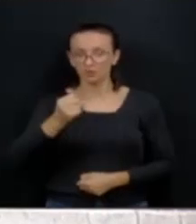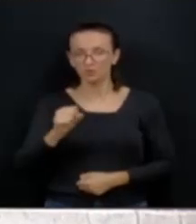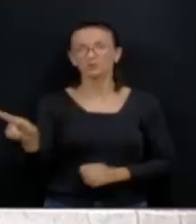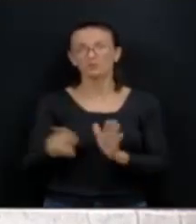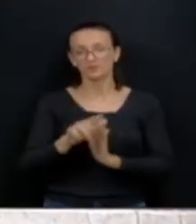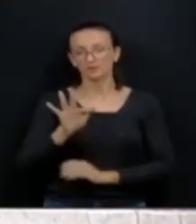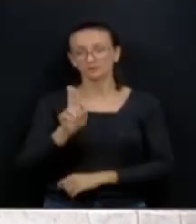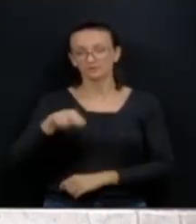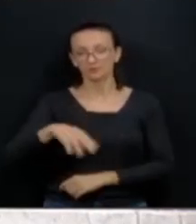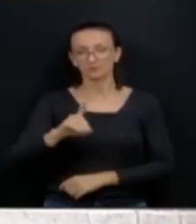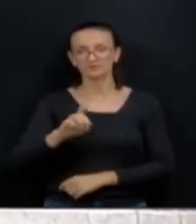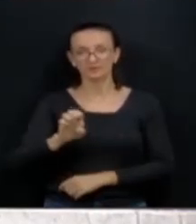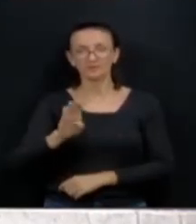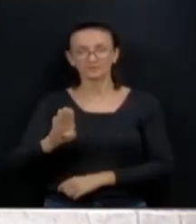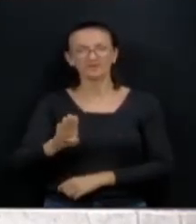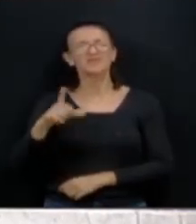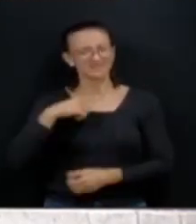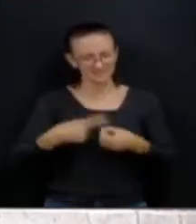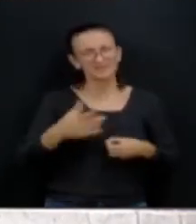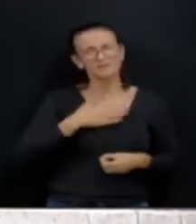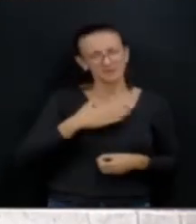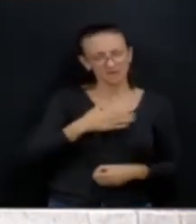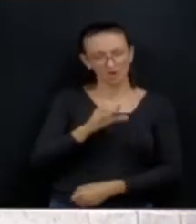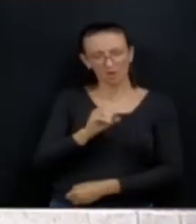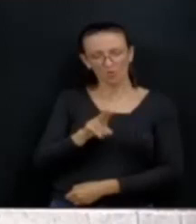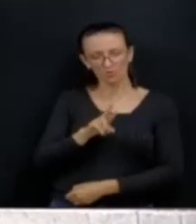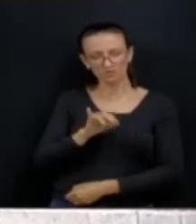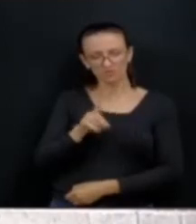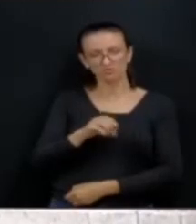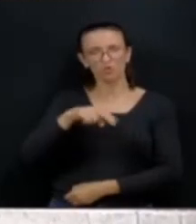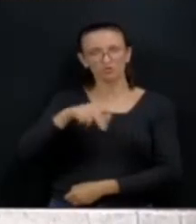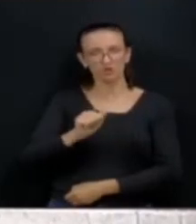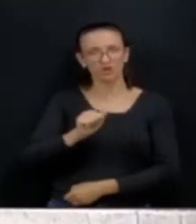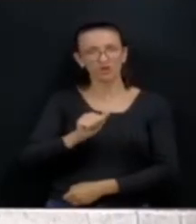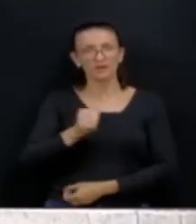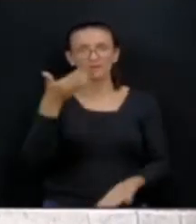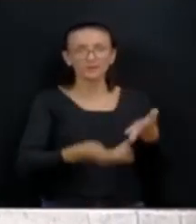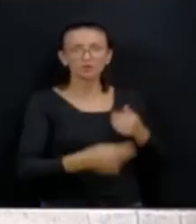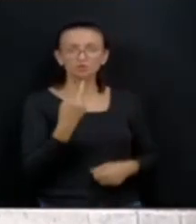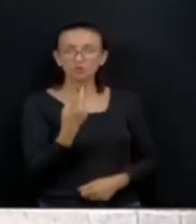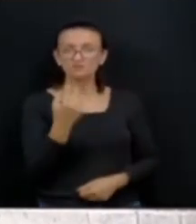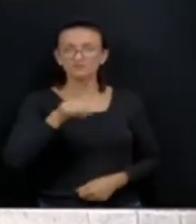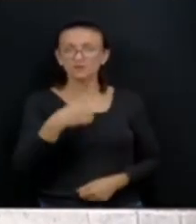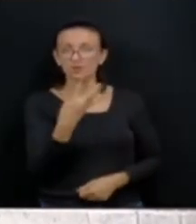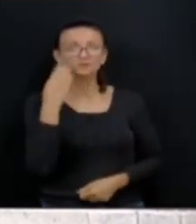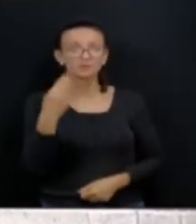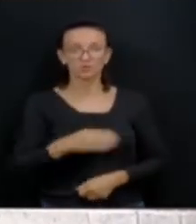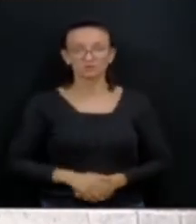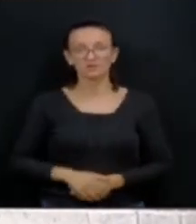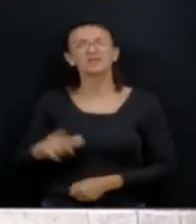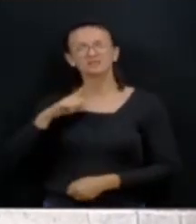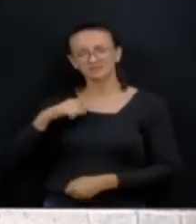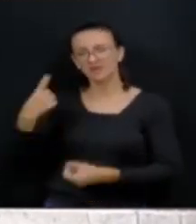A cidade de Horizona, minha terra natal, pequenina, uma cidade pequena, deixou de receber 2,4 milhões. A Pucarana, uma cidade